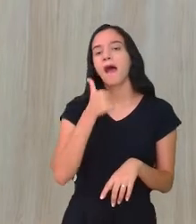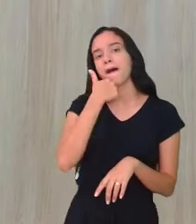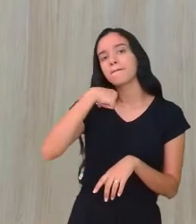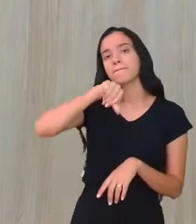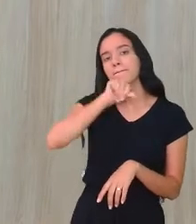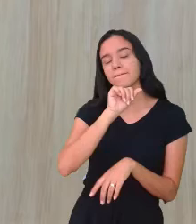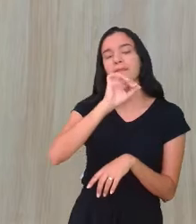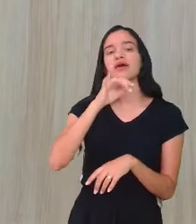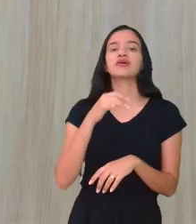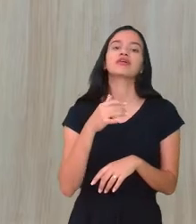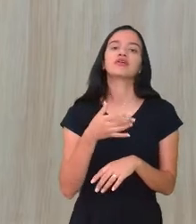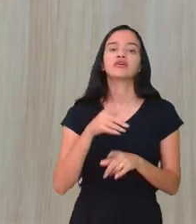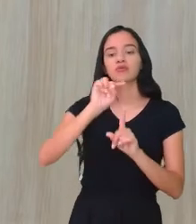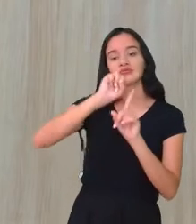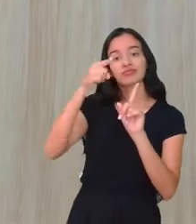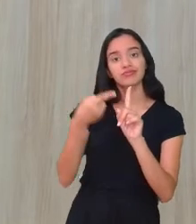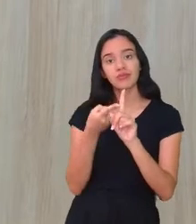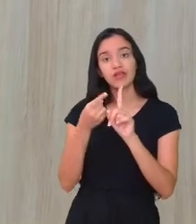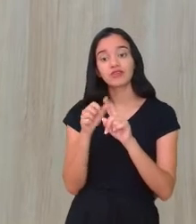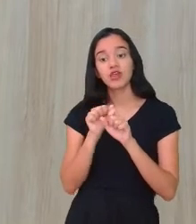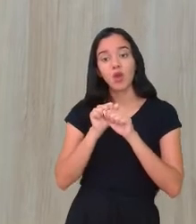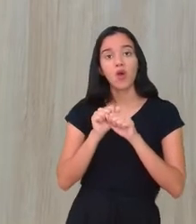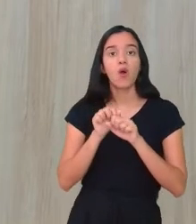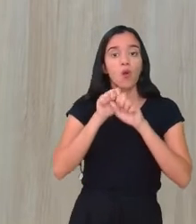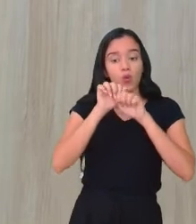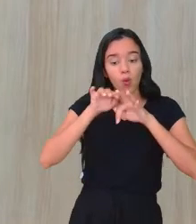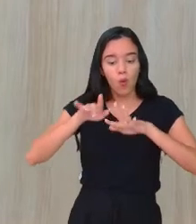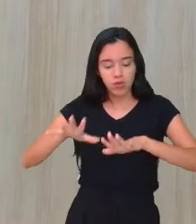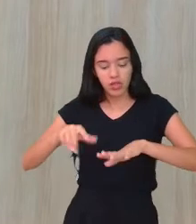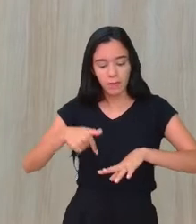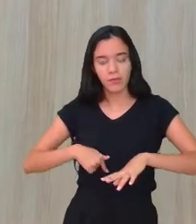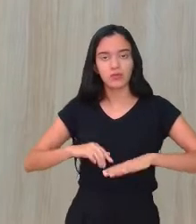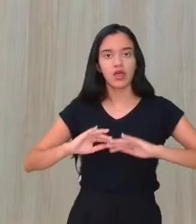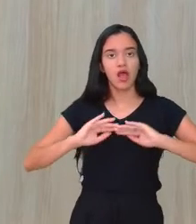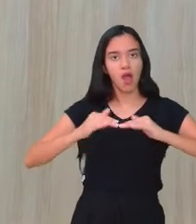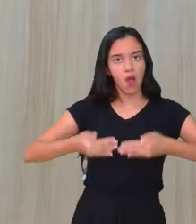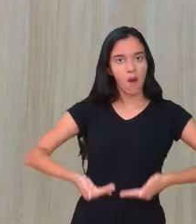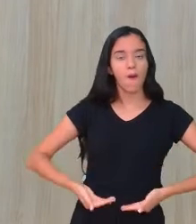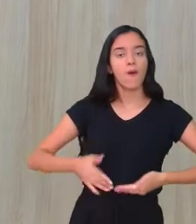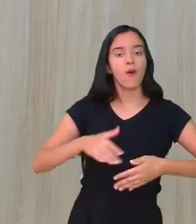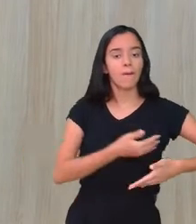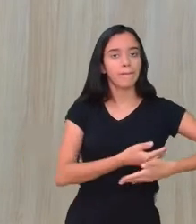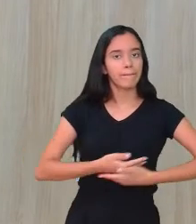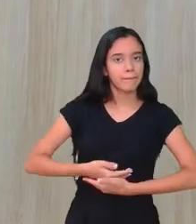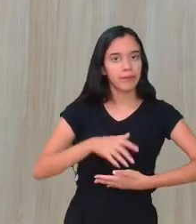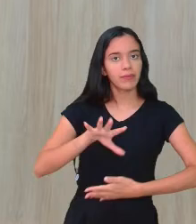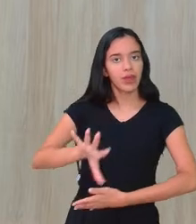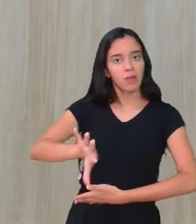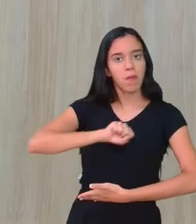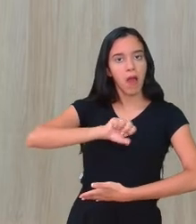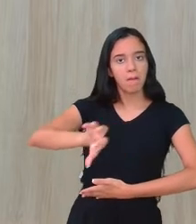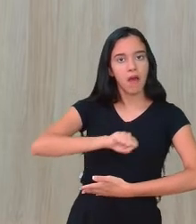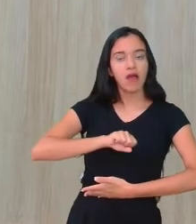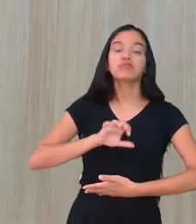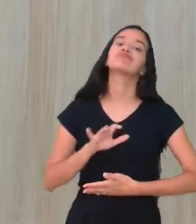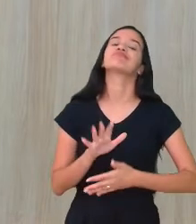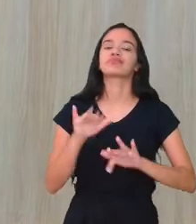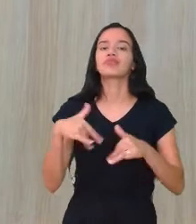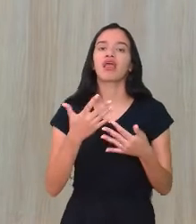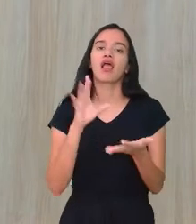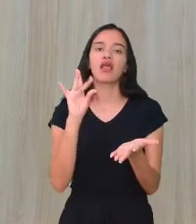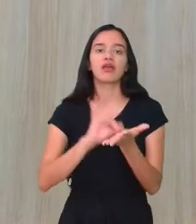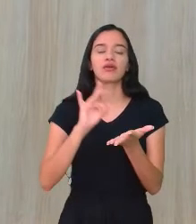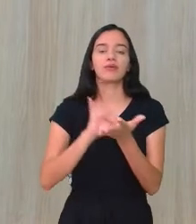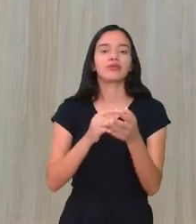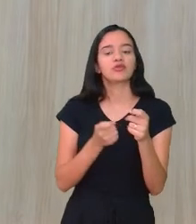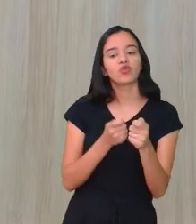para o feto e a contaminação também por transfusão sanguínea mas eu lembro a vocês que hoje existe realmente a questão